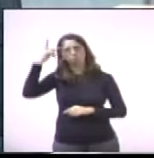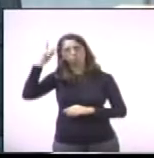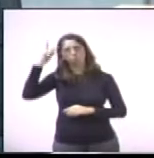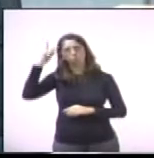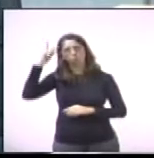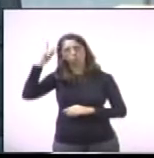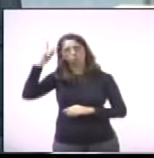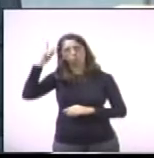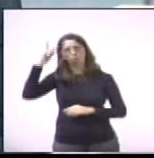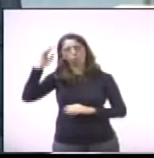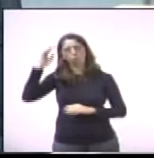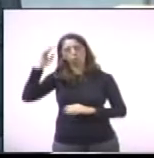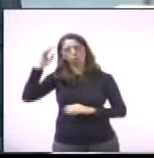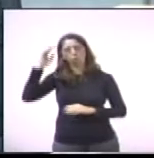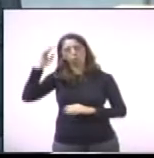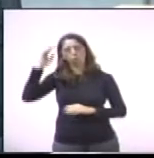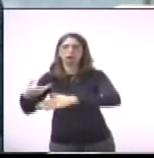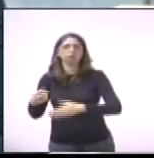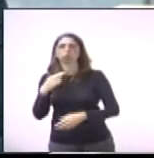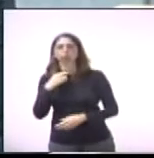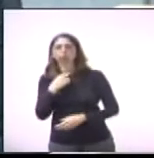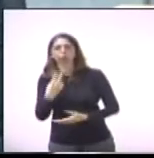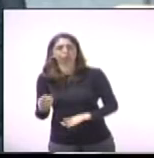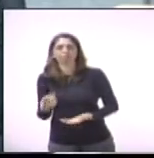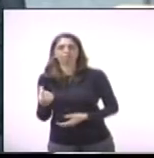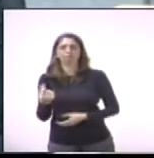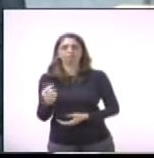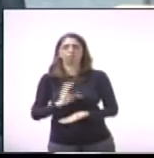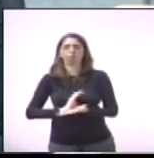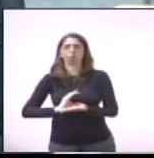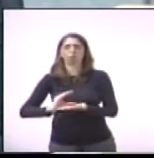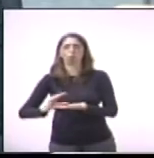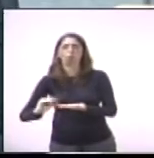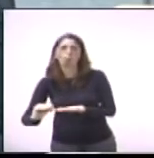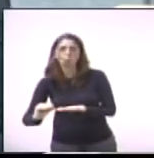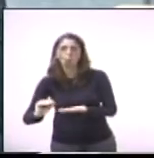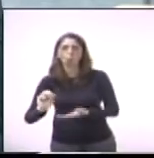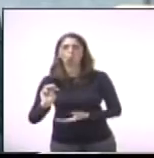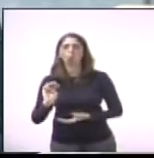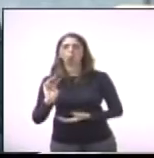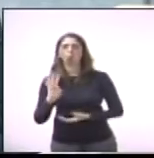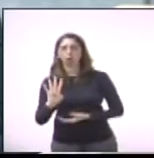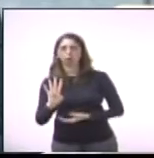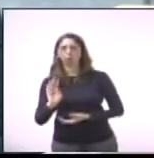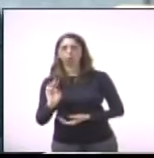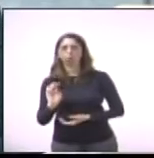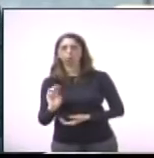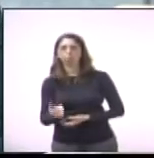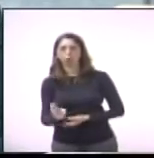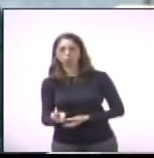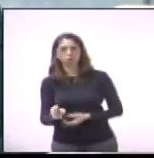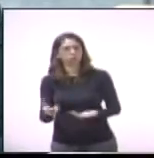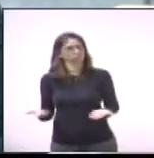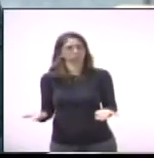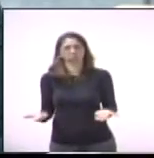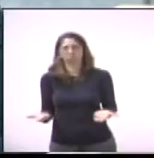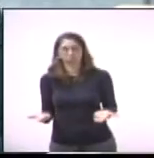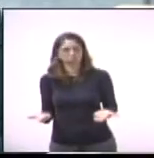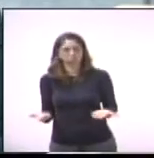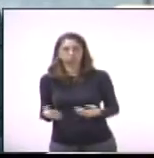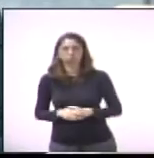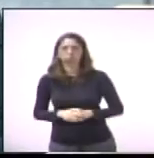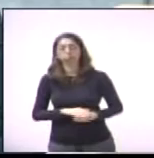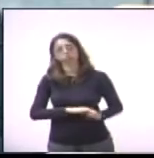pontes que precisam ser construídas. Nós estamos, enquanto poder fiscalizatório, cobrando, indo à